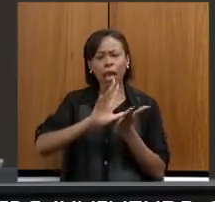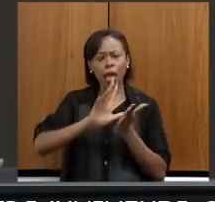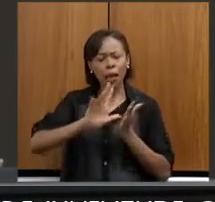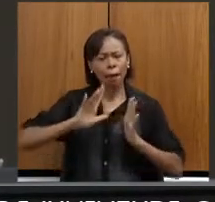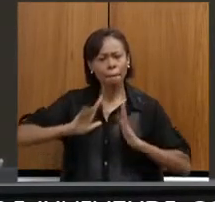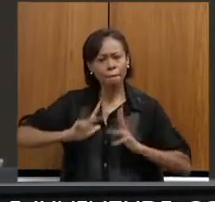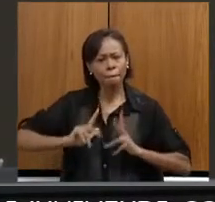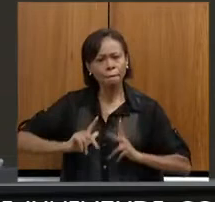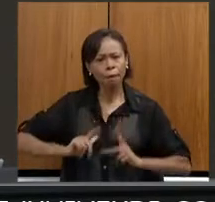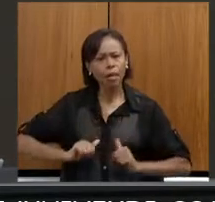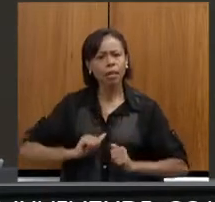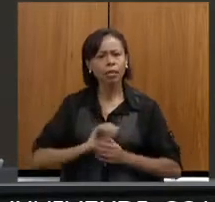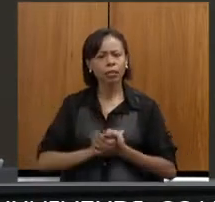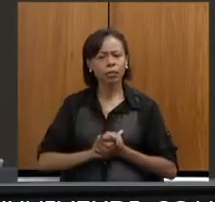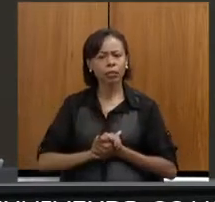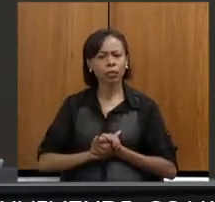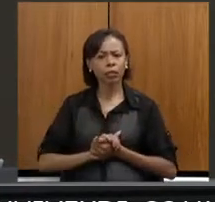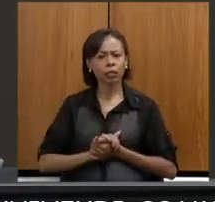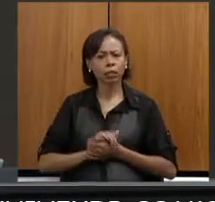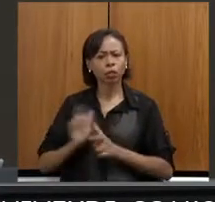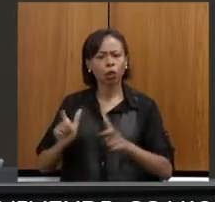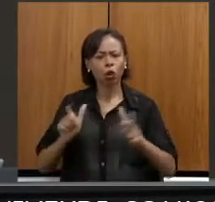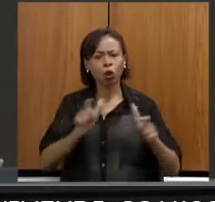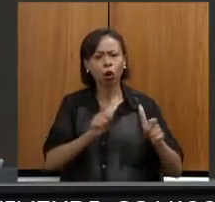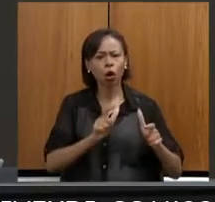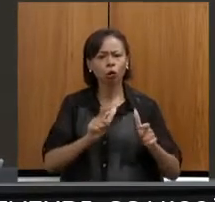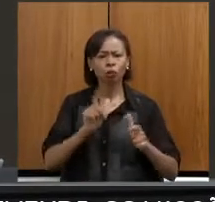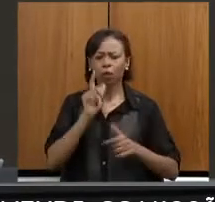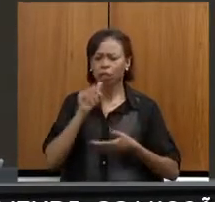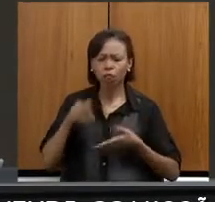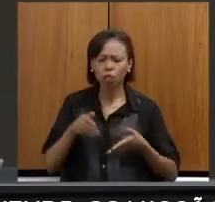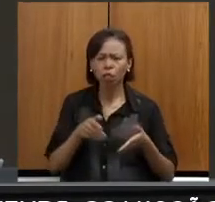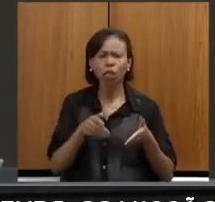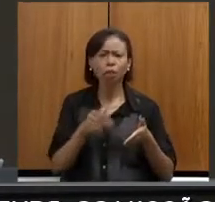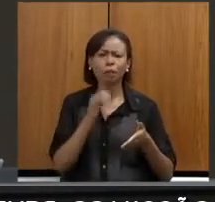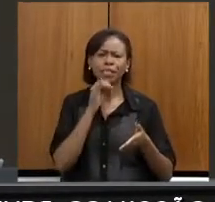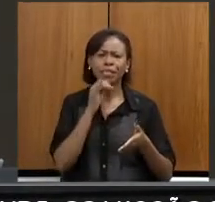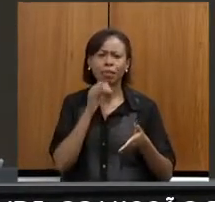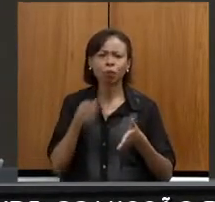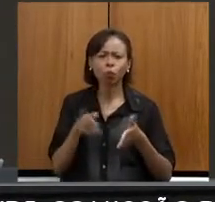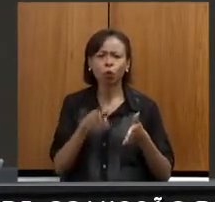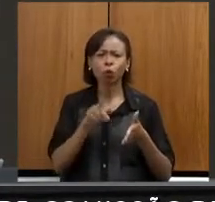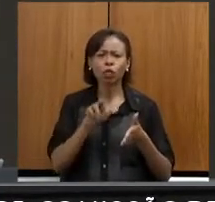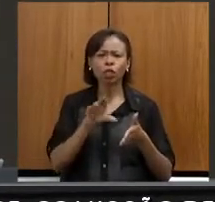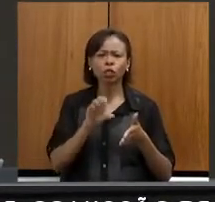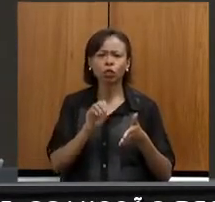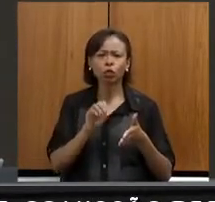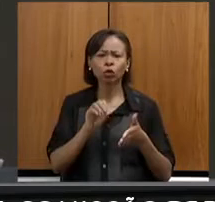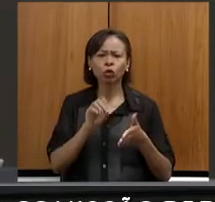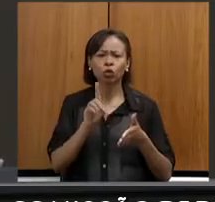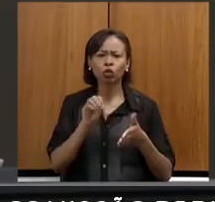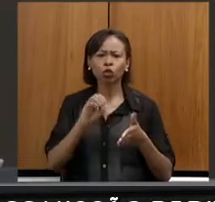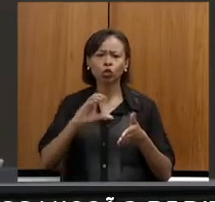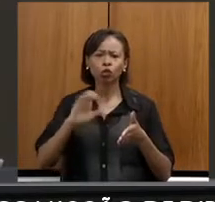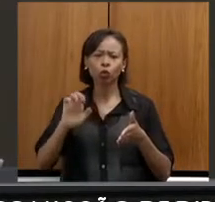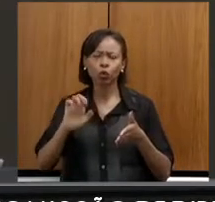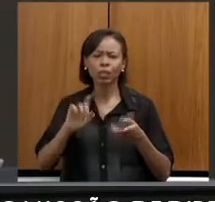Próprios públicos, limpeza de rios. Exemplo, o Rio Doce e o Paralpeba.